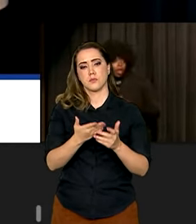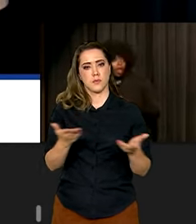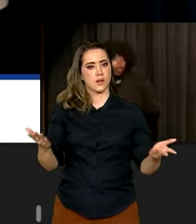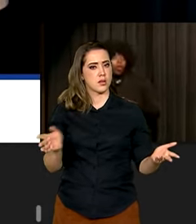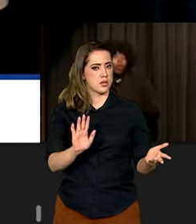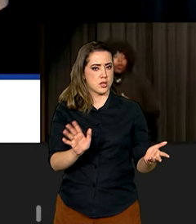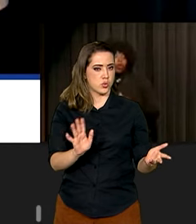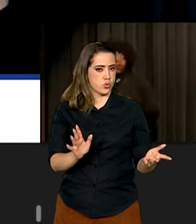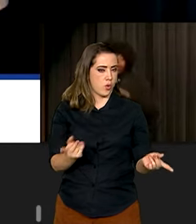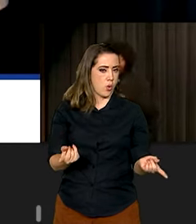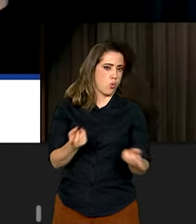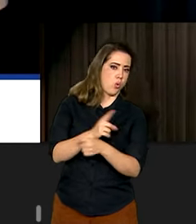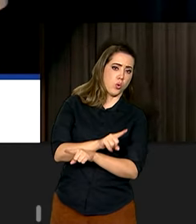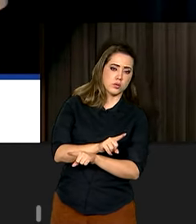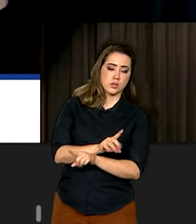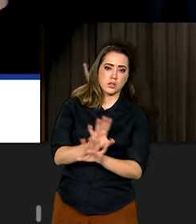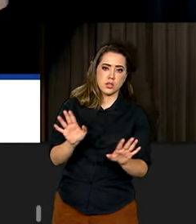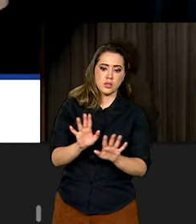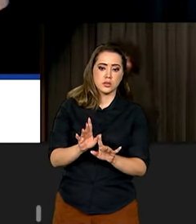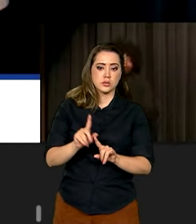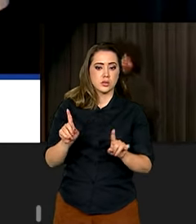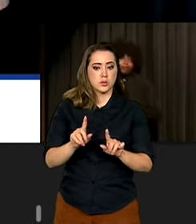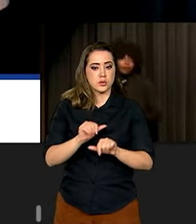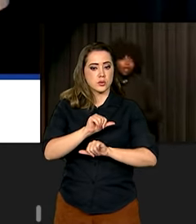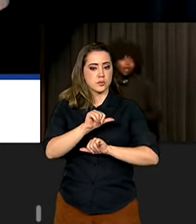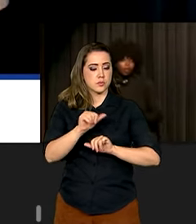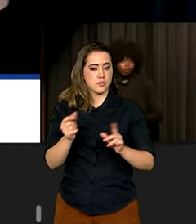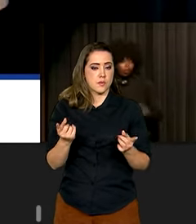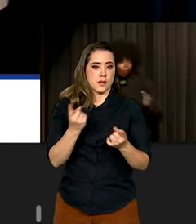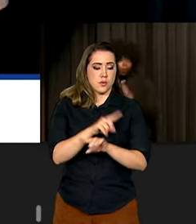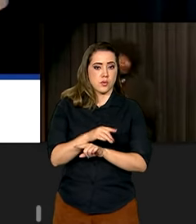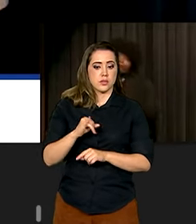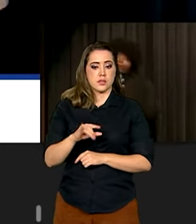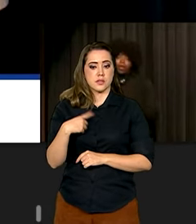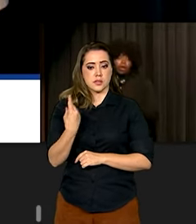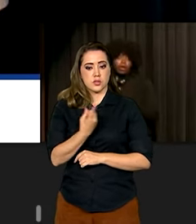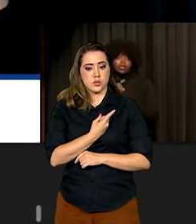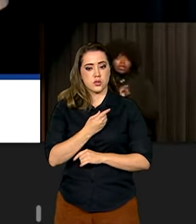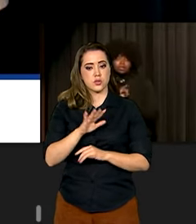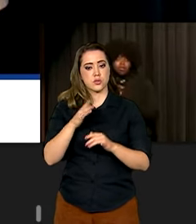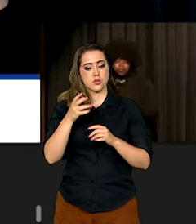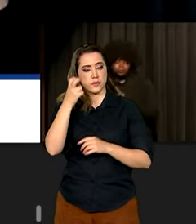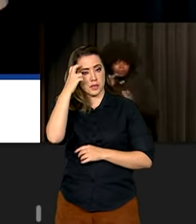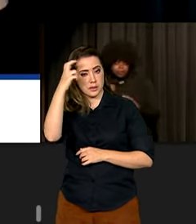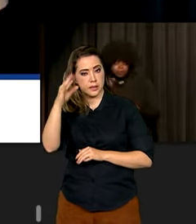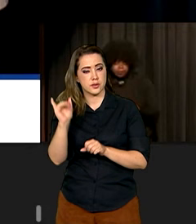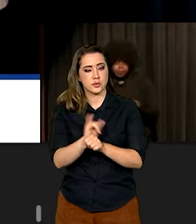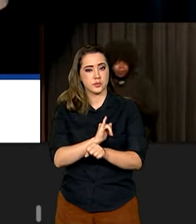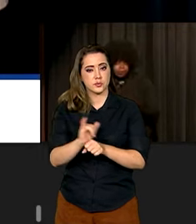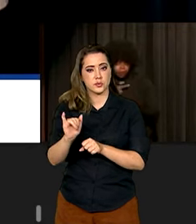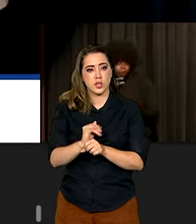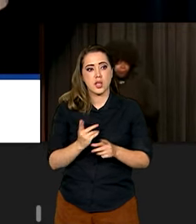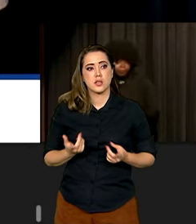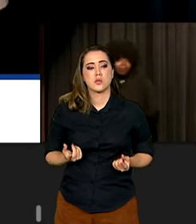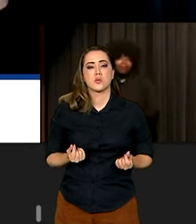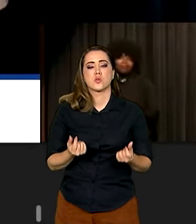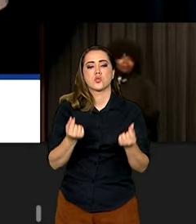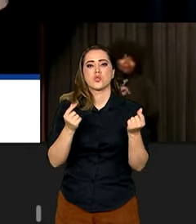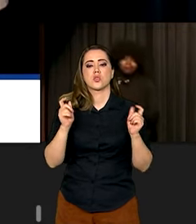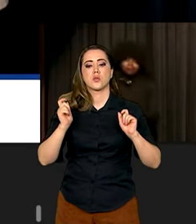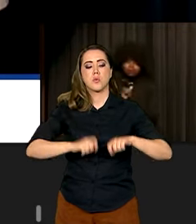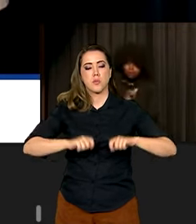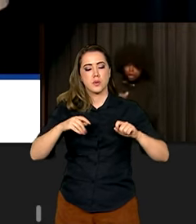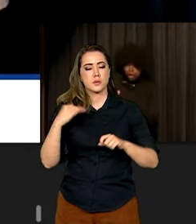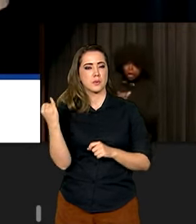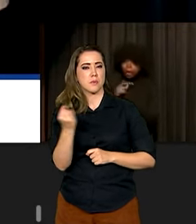isso não se opõe. Ao contrário, se nós tivermos inteligência estratégica, essa renda do petróleo pode ser o